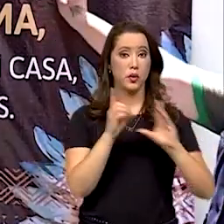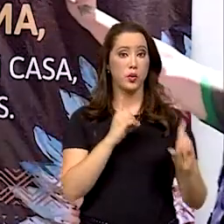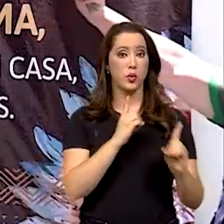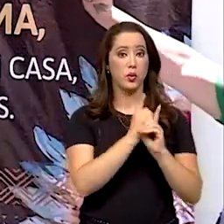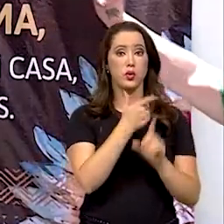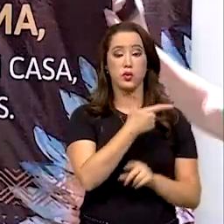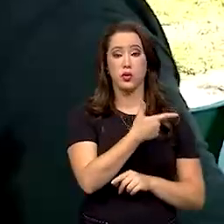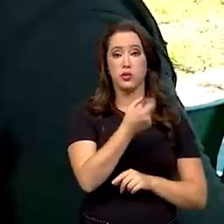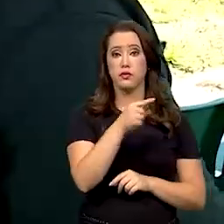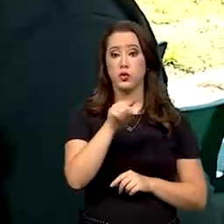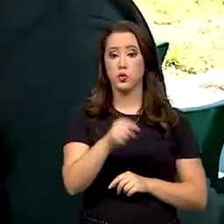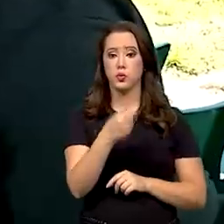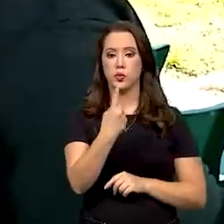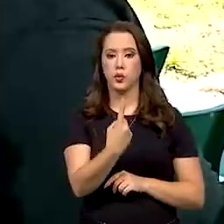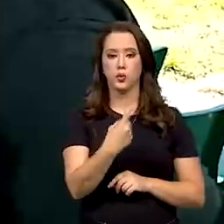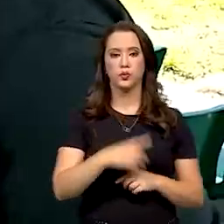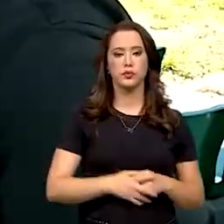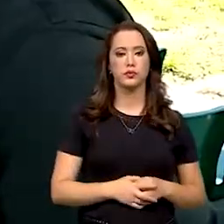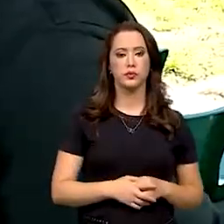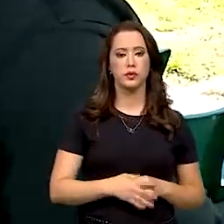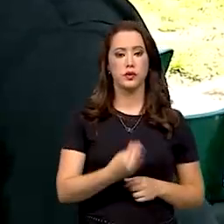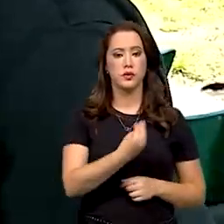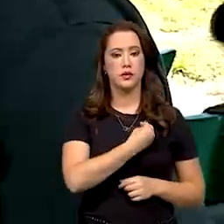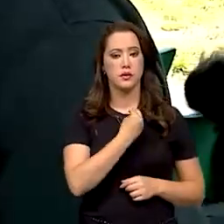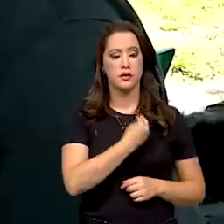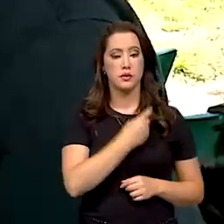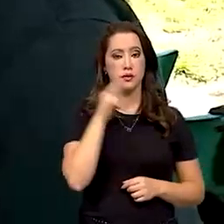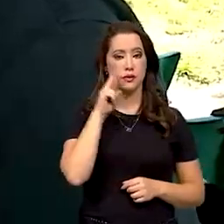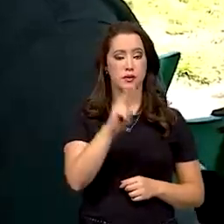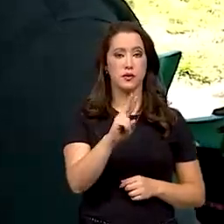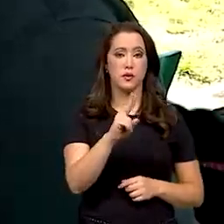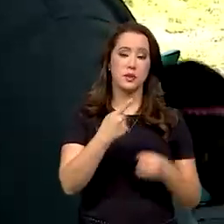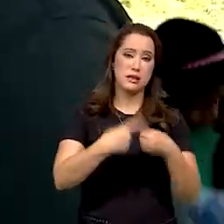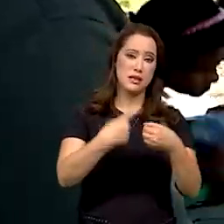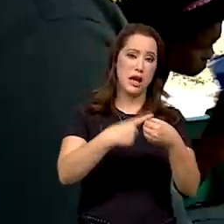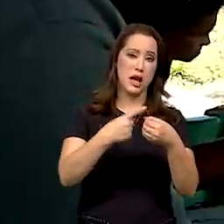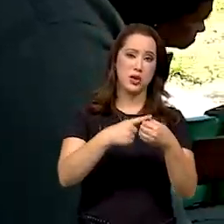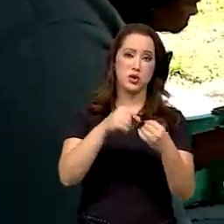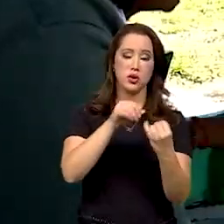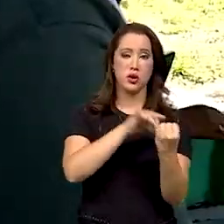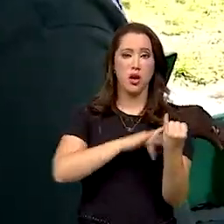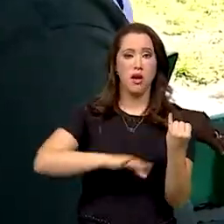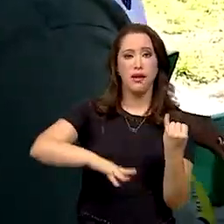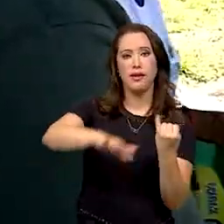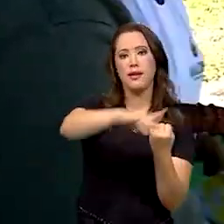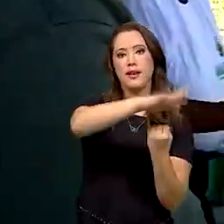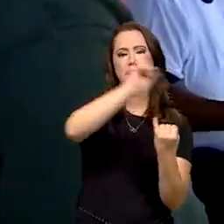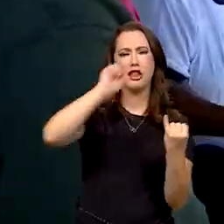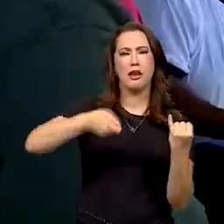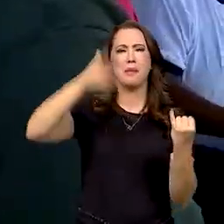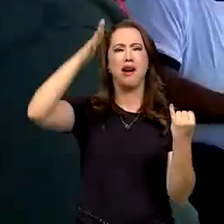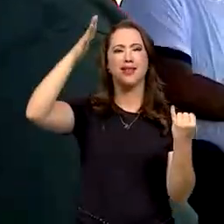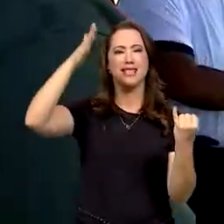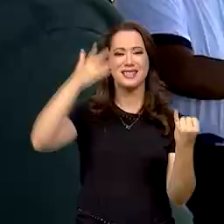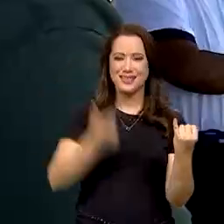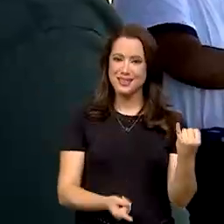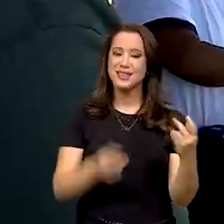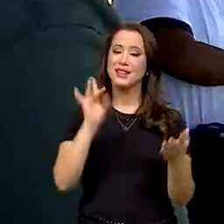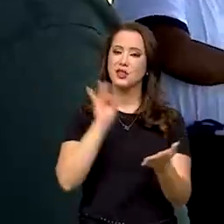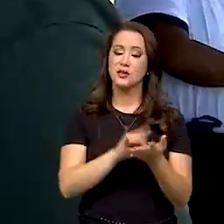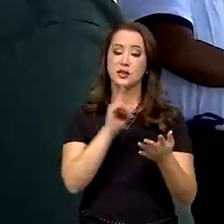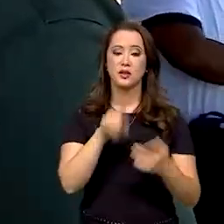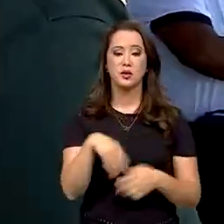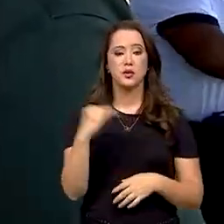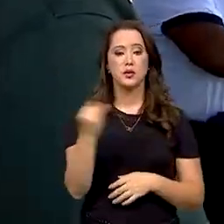20.1. Você vivenciar uma cidade, a Ilha da Magia, como vocês afirmam aqui, realmente o é, é importante